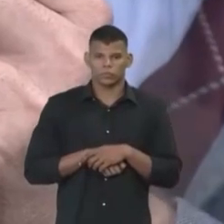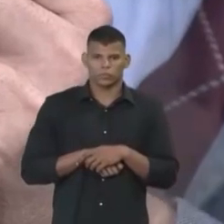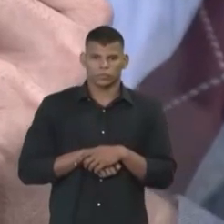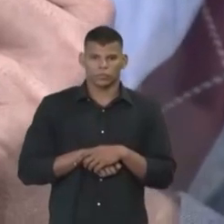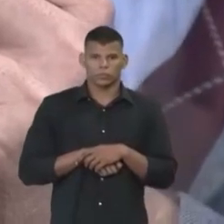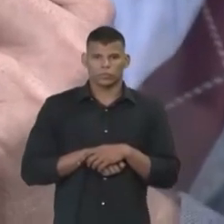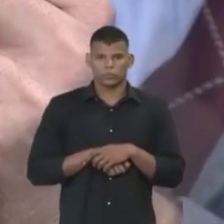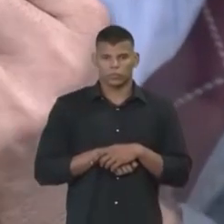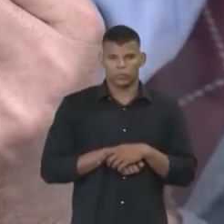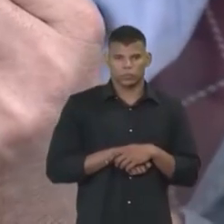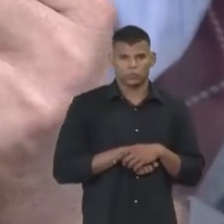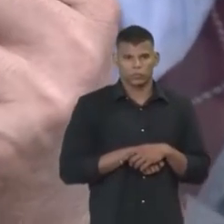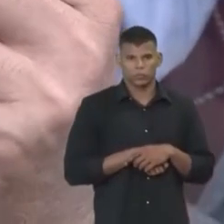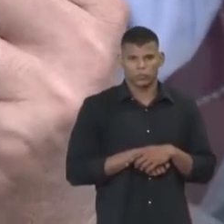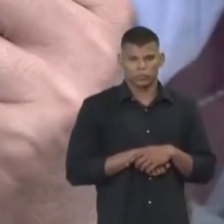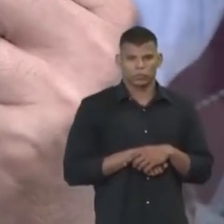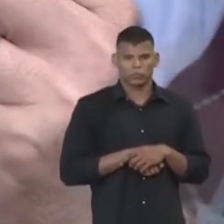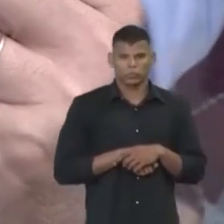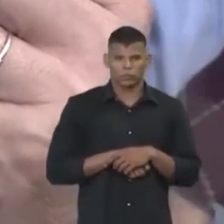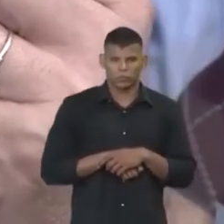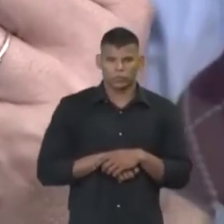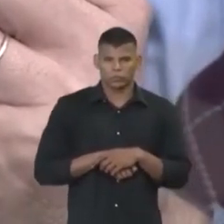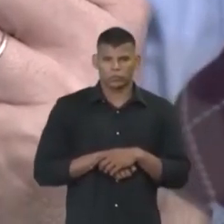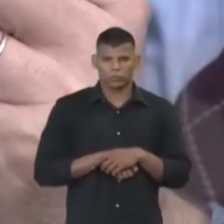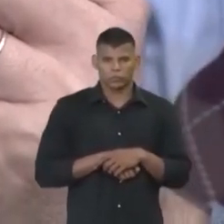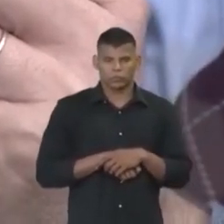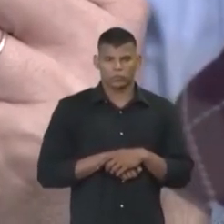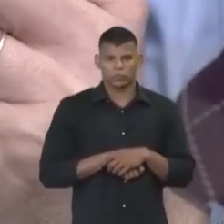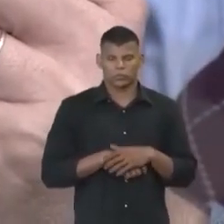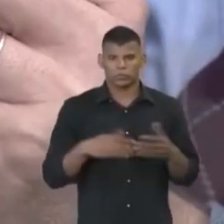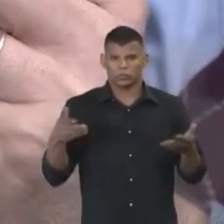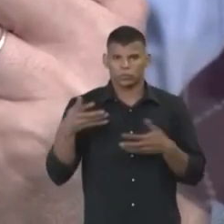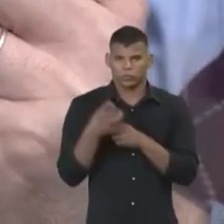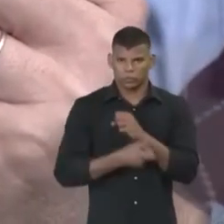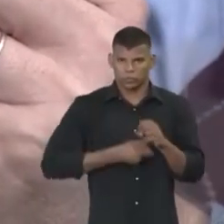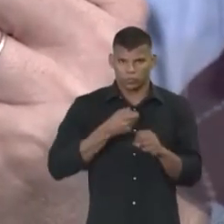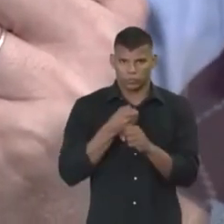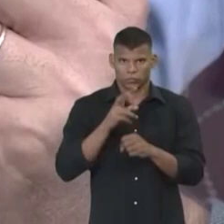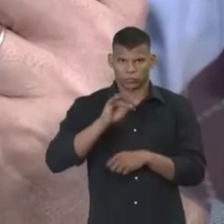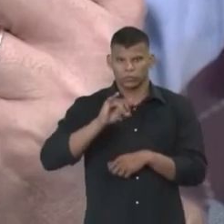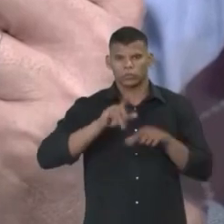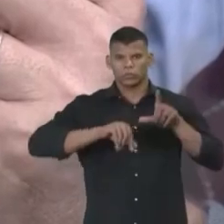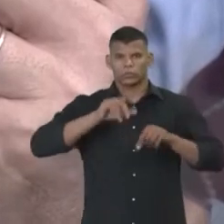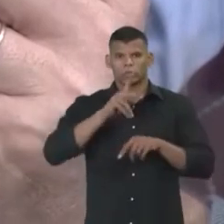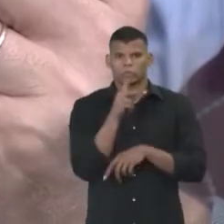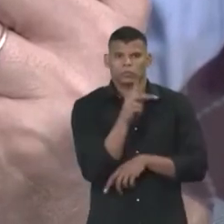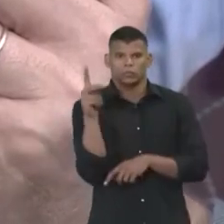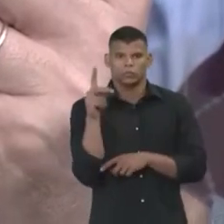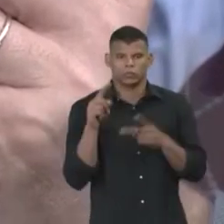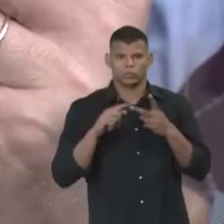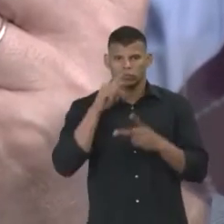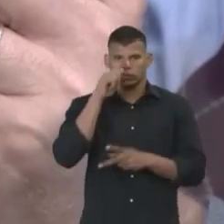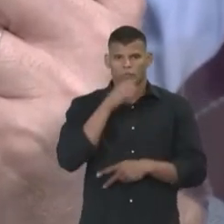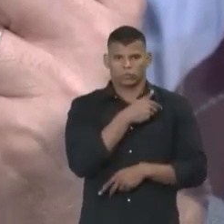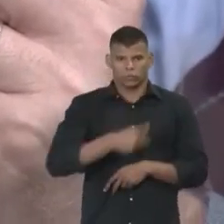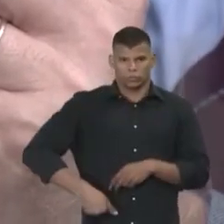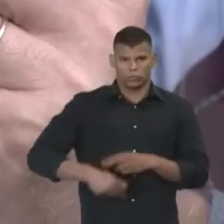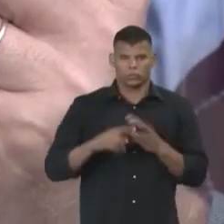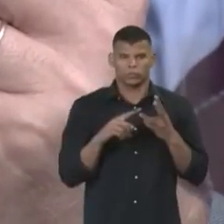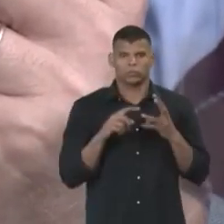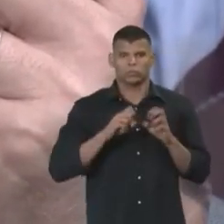das eleições deste ano. Vamos eleger o presidente, governador, senador,